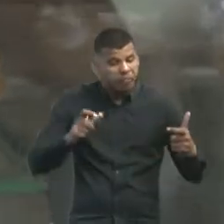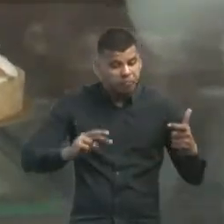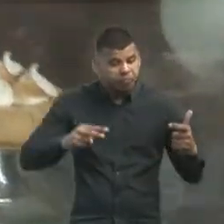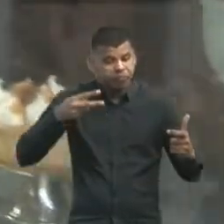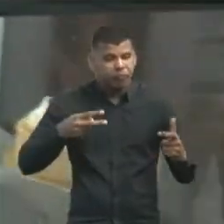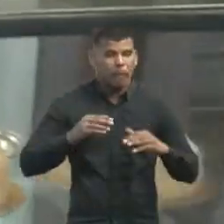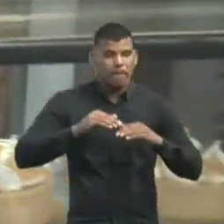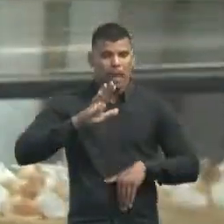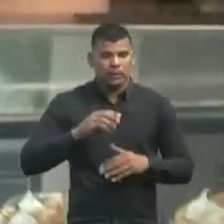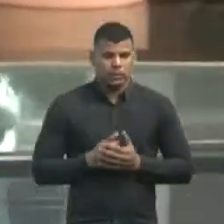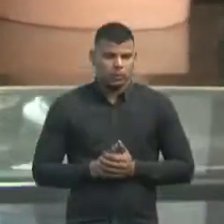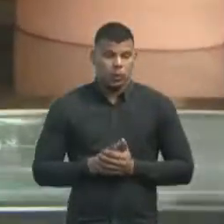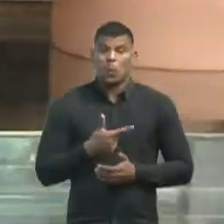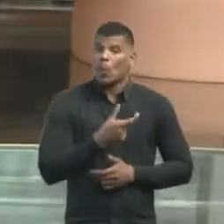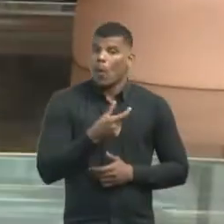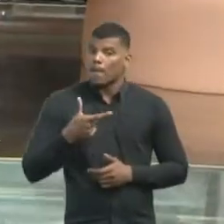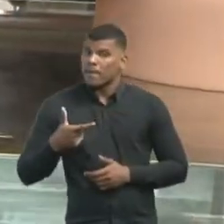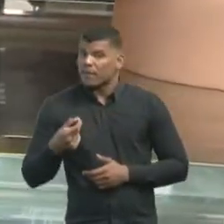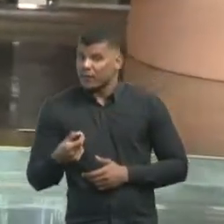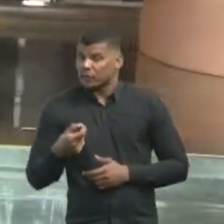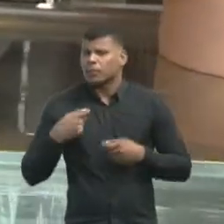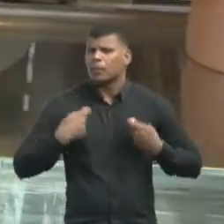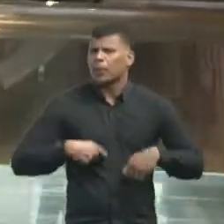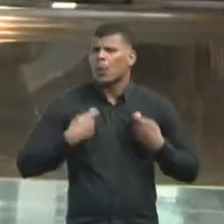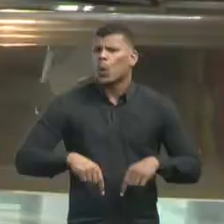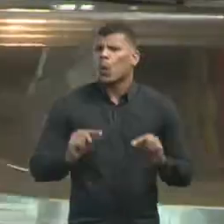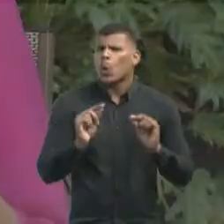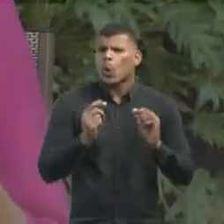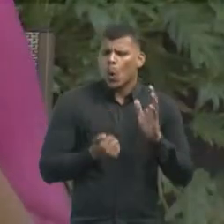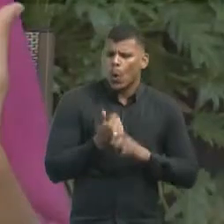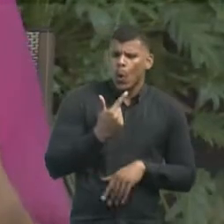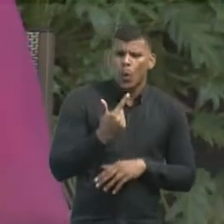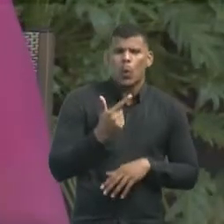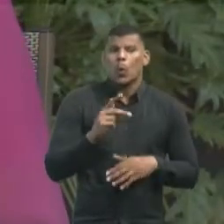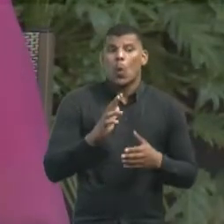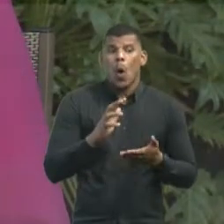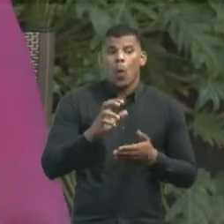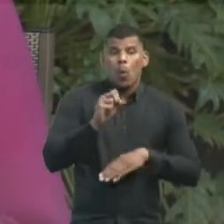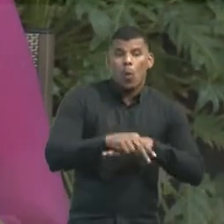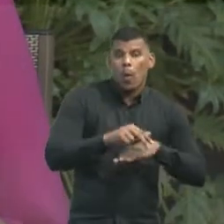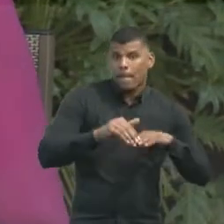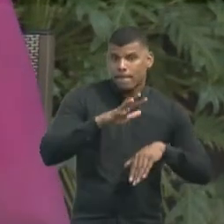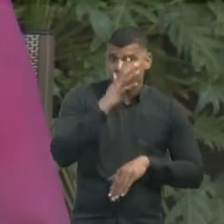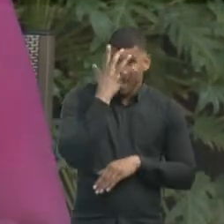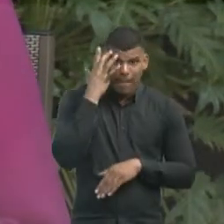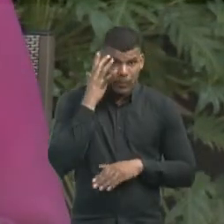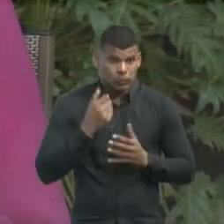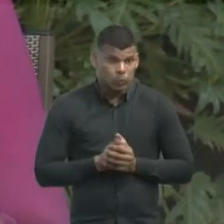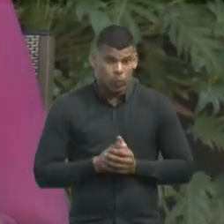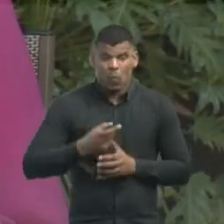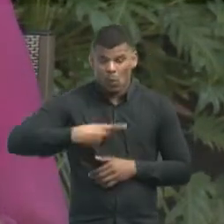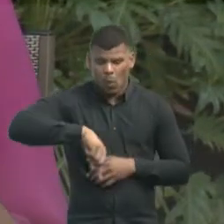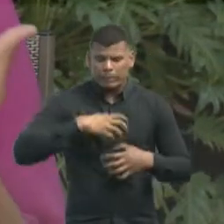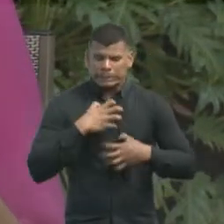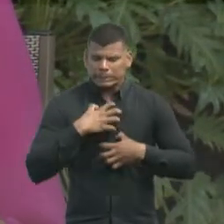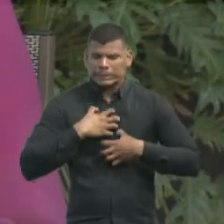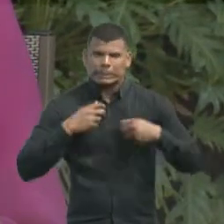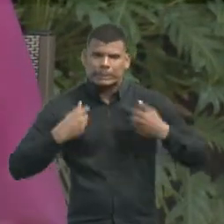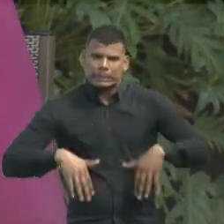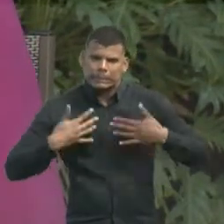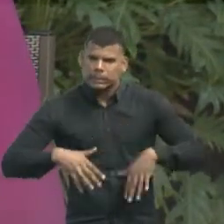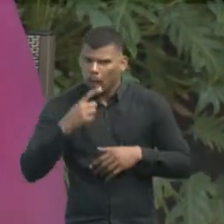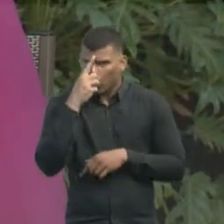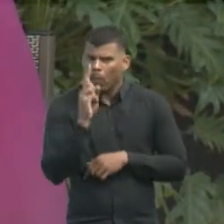Em 2020, ela precisou até mesmo contratar mais mão de obra. Ficamos muito inseguros, sem saber como o cenário